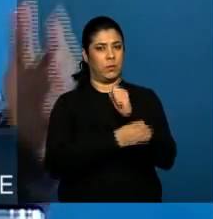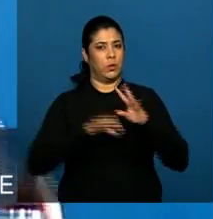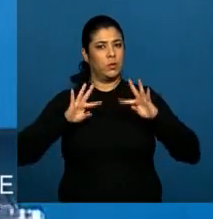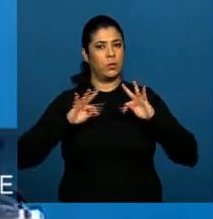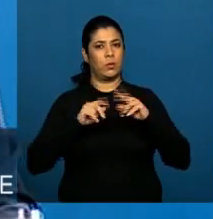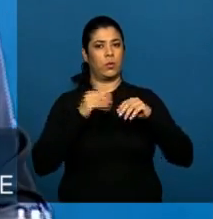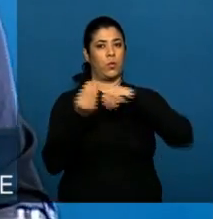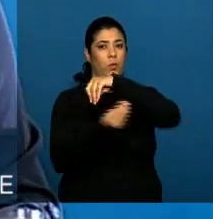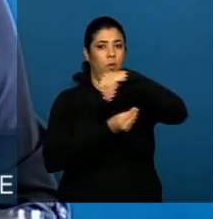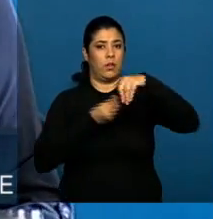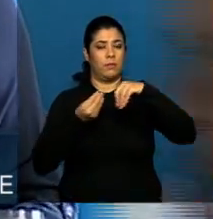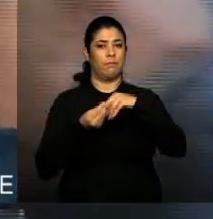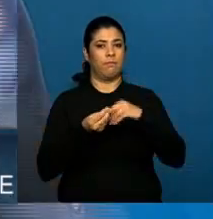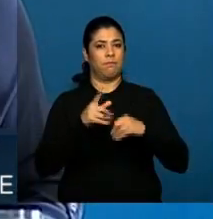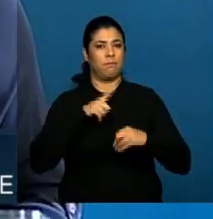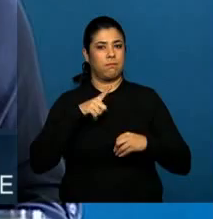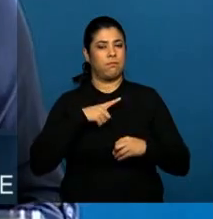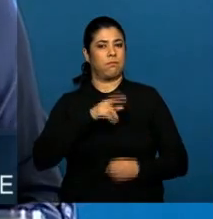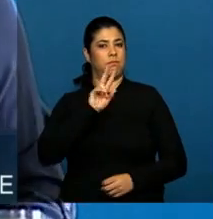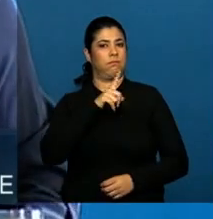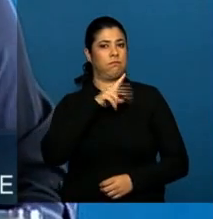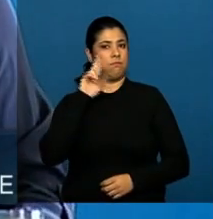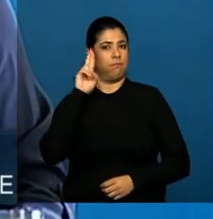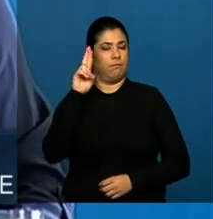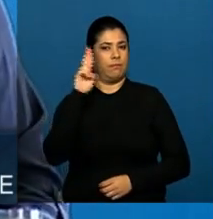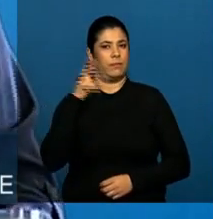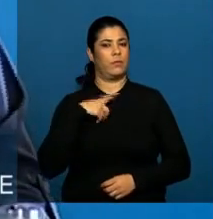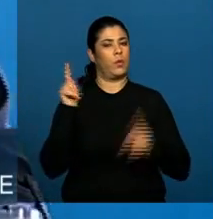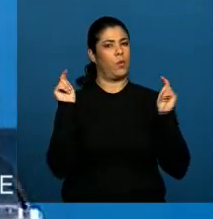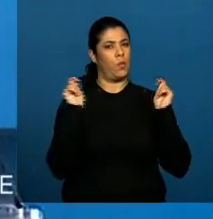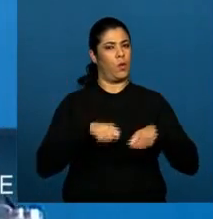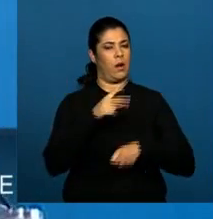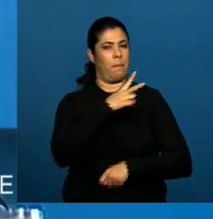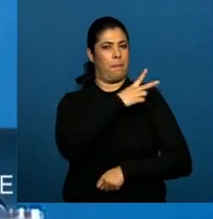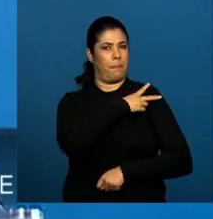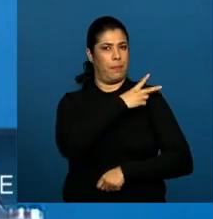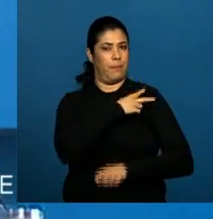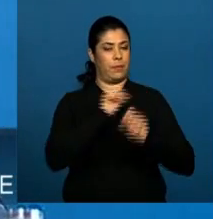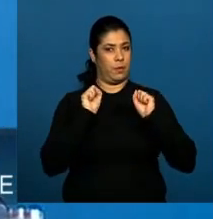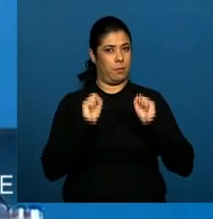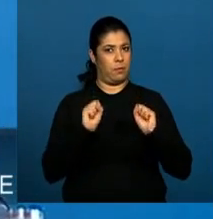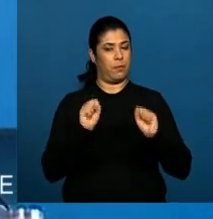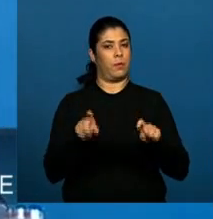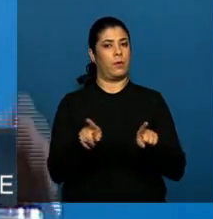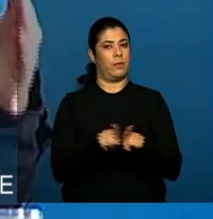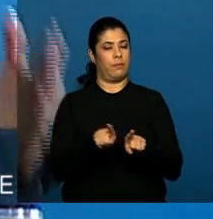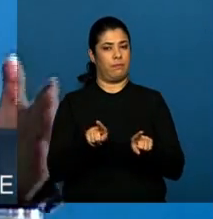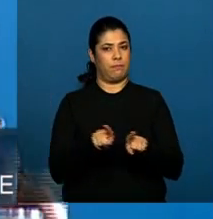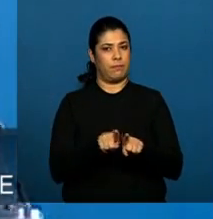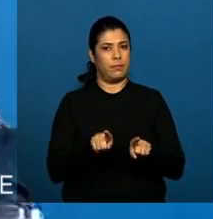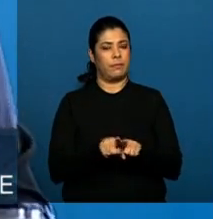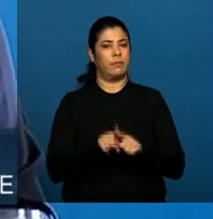que se tenha uma autoridade competente, tecnicamente, para ser uma palavra